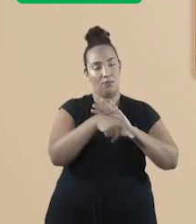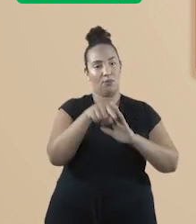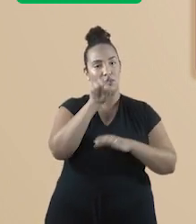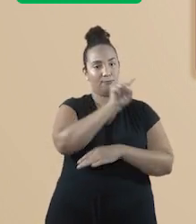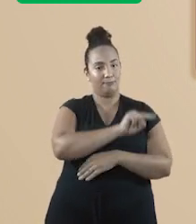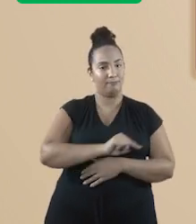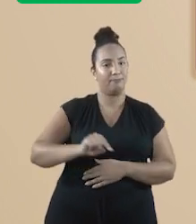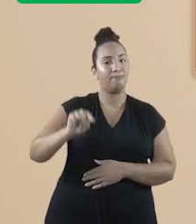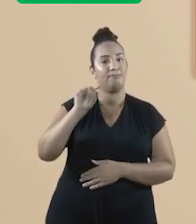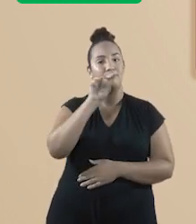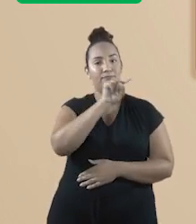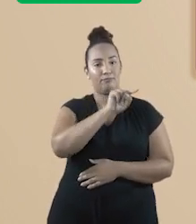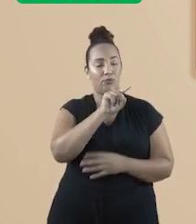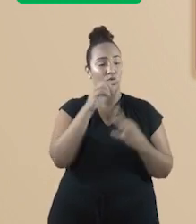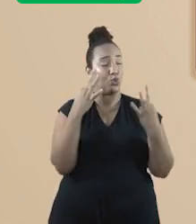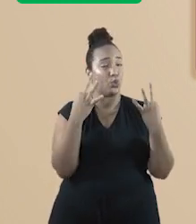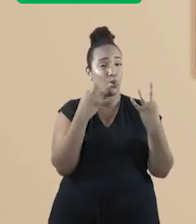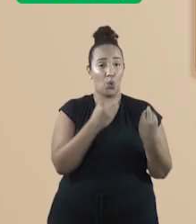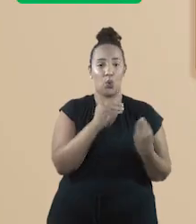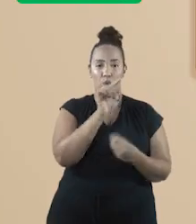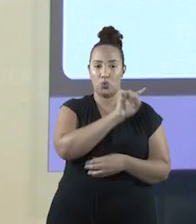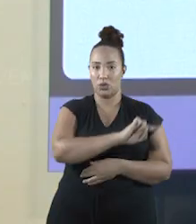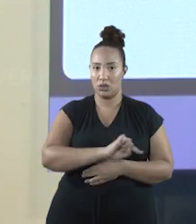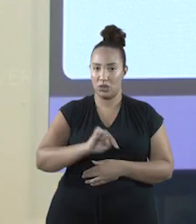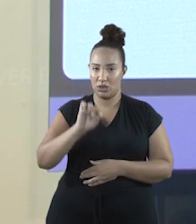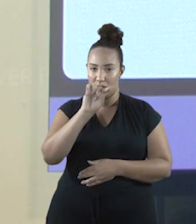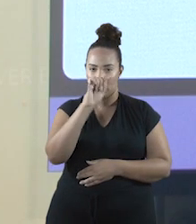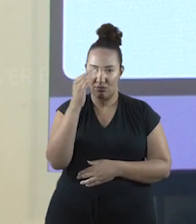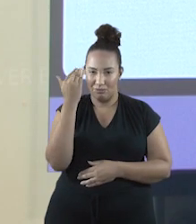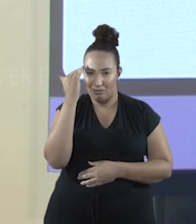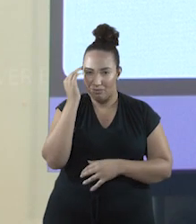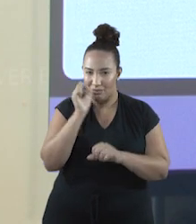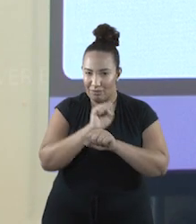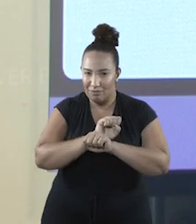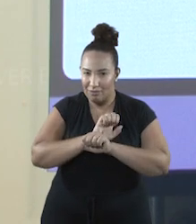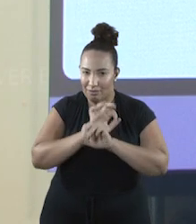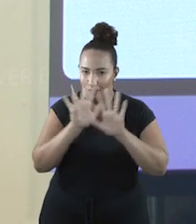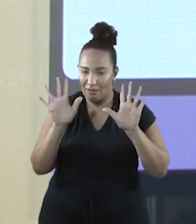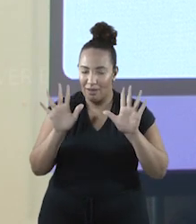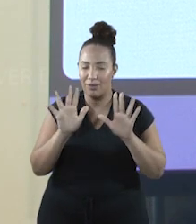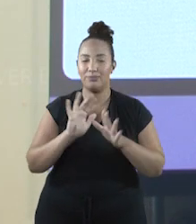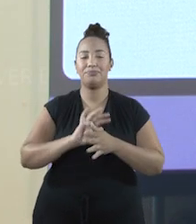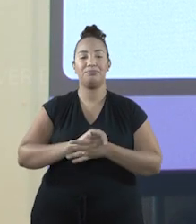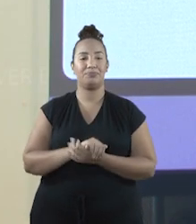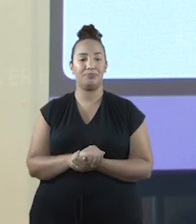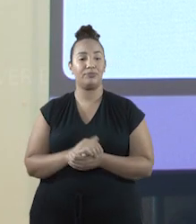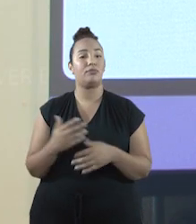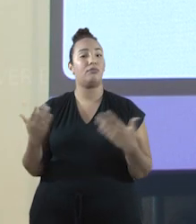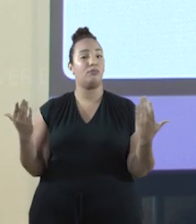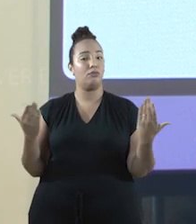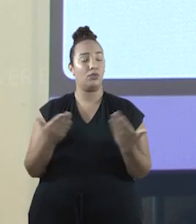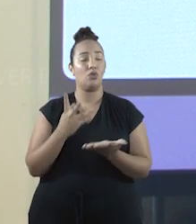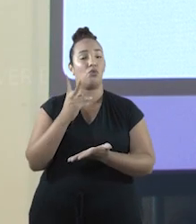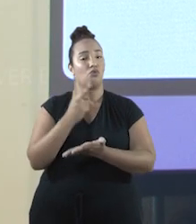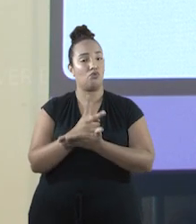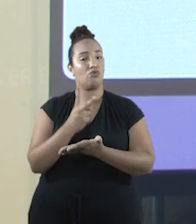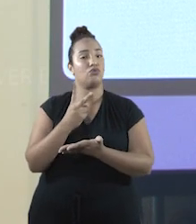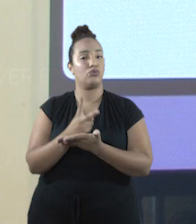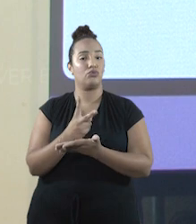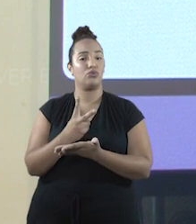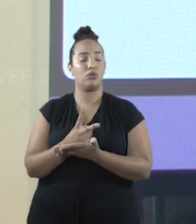ou seja, o círculo inteiro. Entenderam, pessoal? Agora, vamos continuar